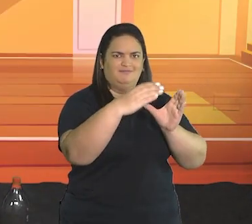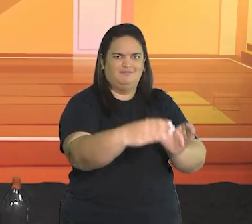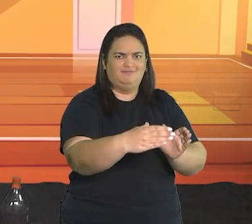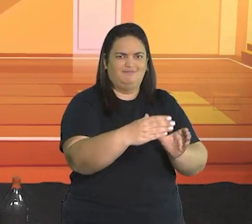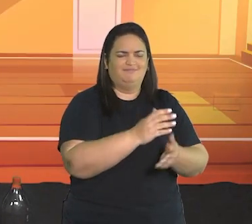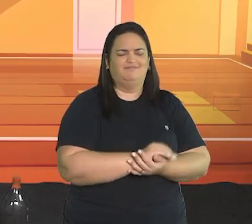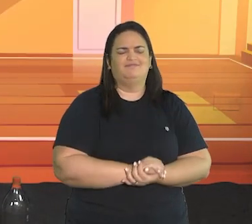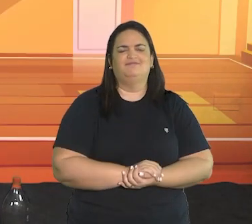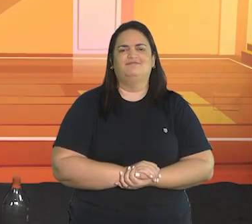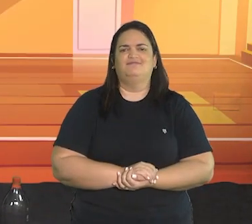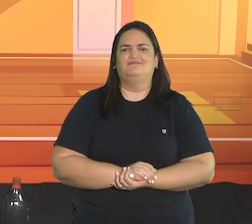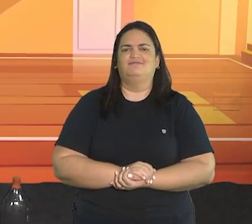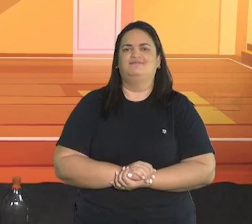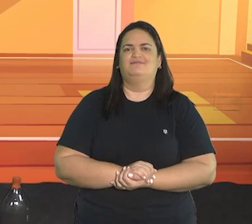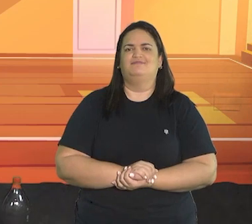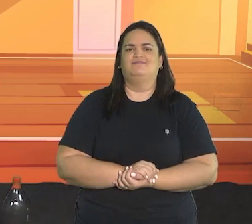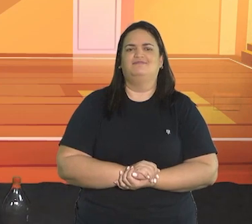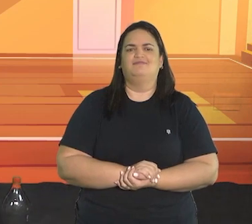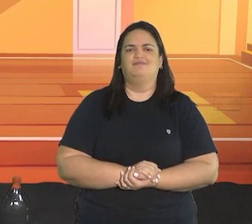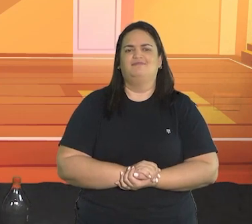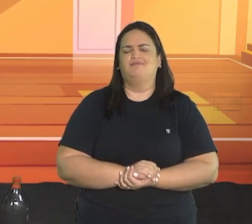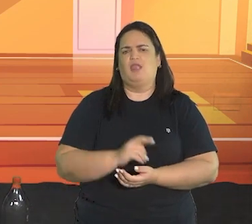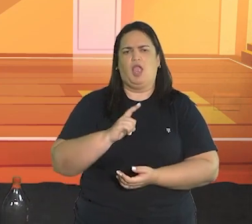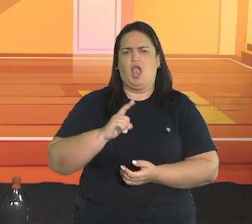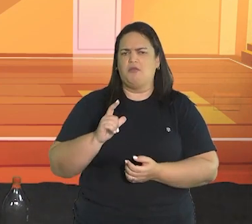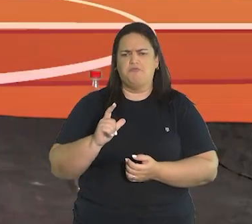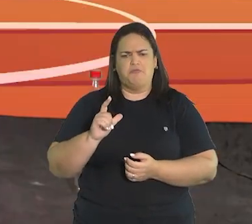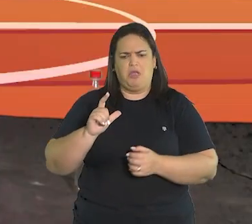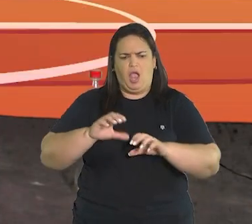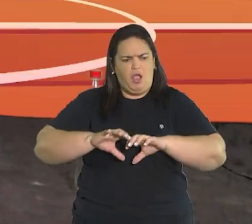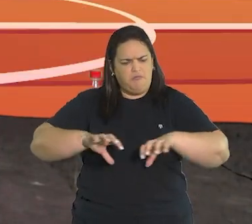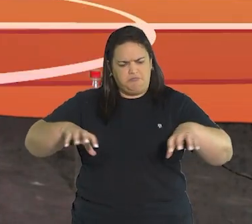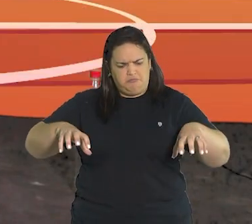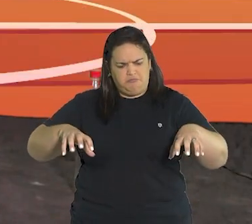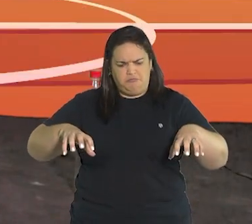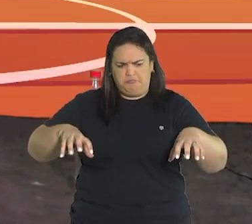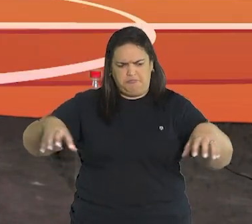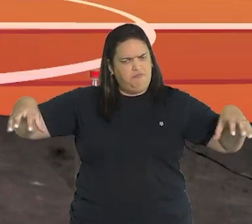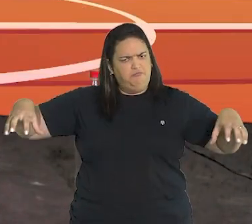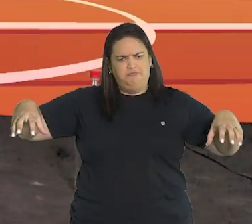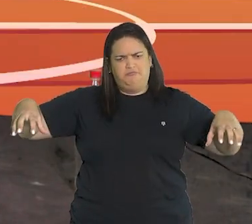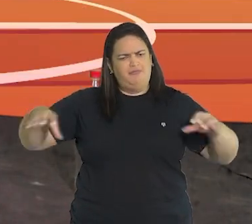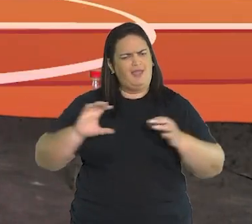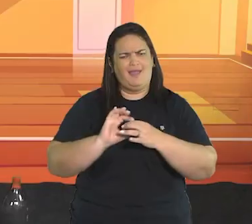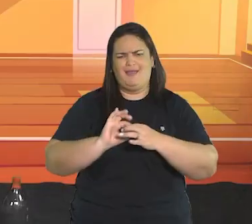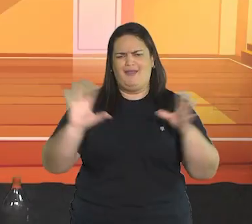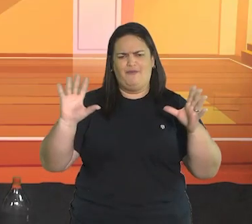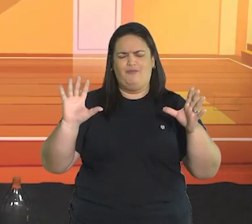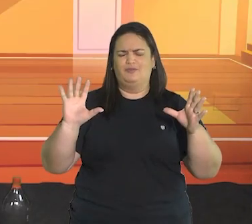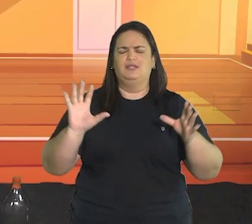maior, pode ser um espaço de um metro, de dois metros. Aí o espaço que você tiver em casa.